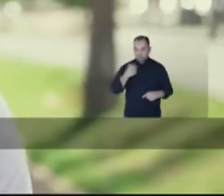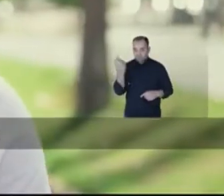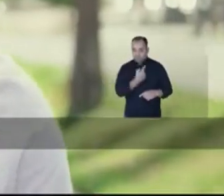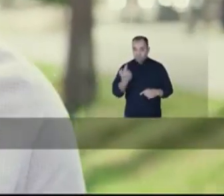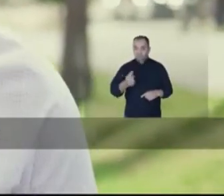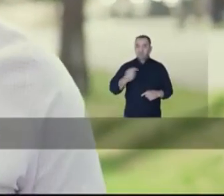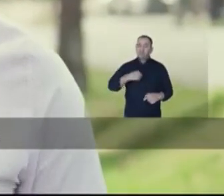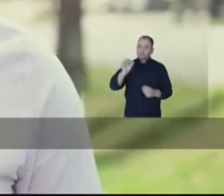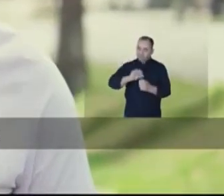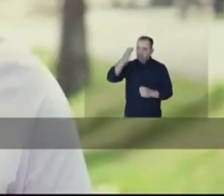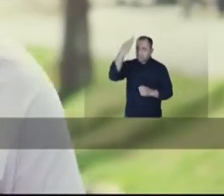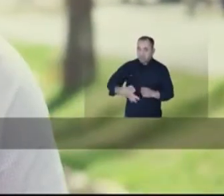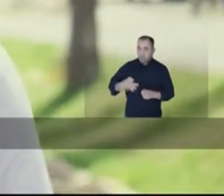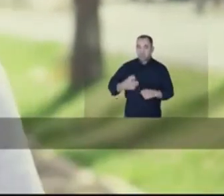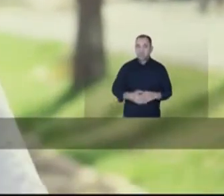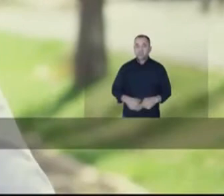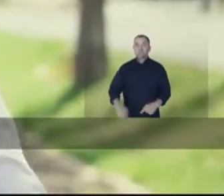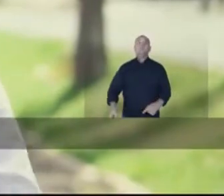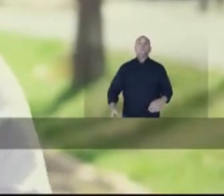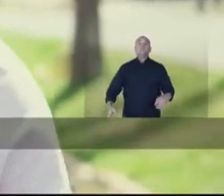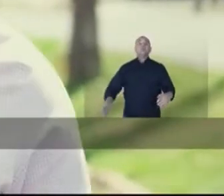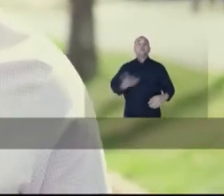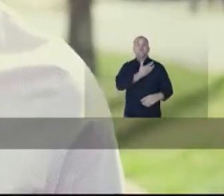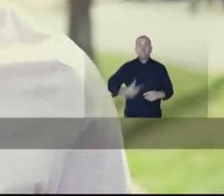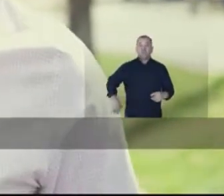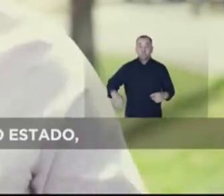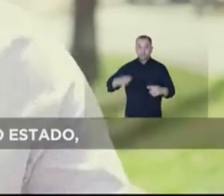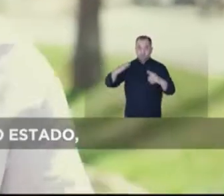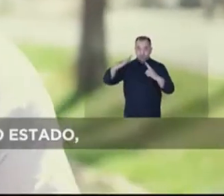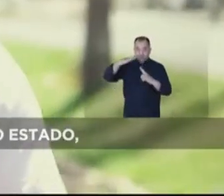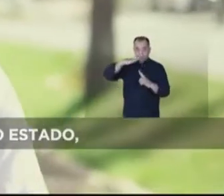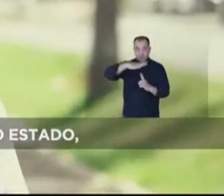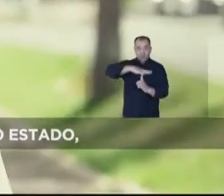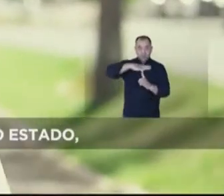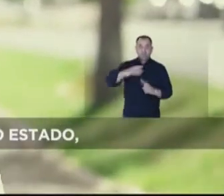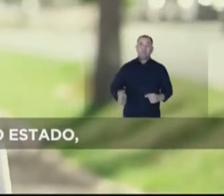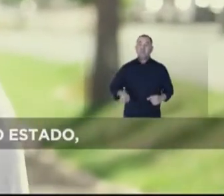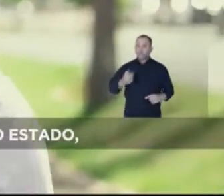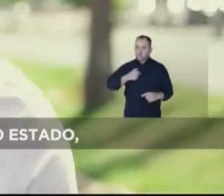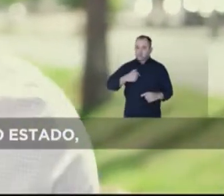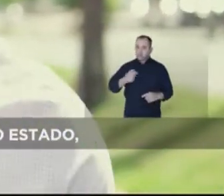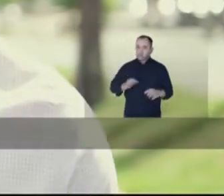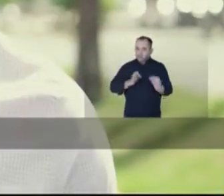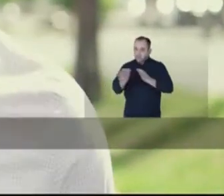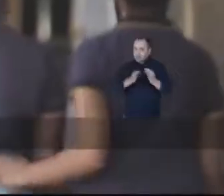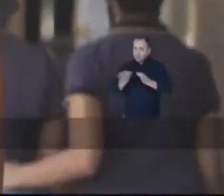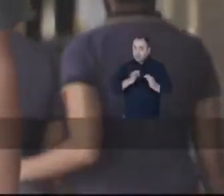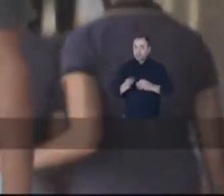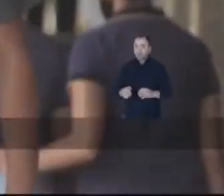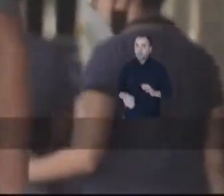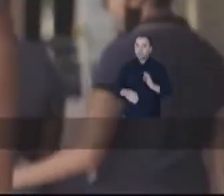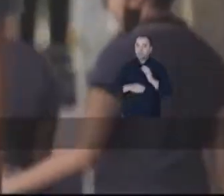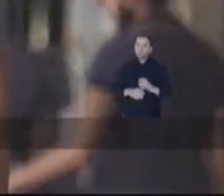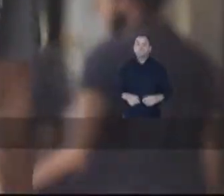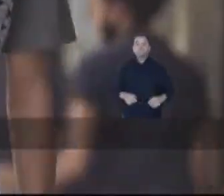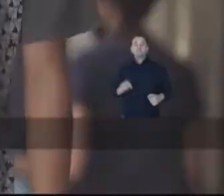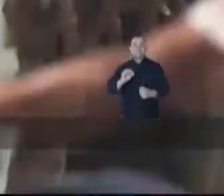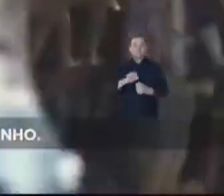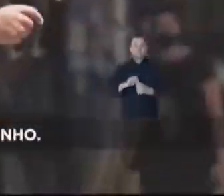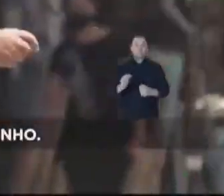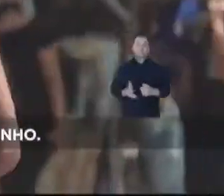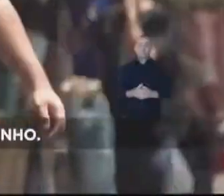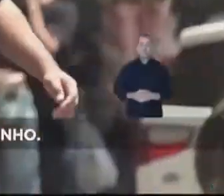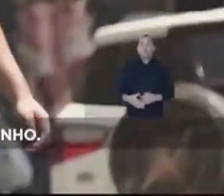E o que for de nossa responsabilidade, nós vamos fazer. O que for de responsabilidade do governo do Estado, nós vamos viabilizar.